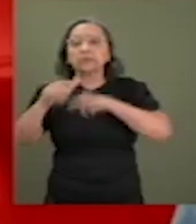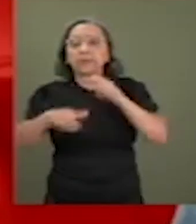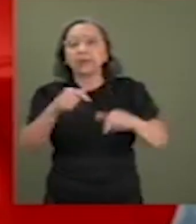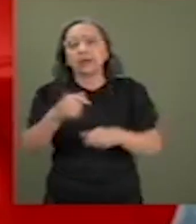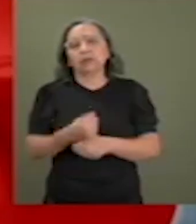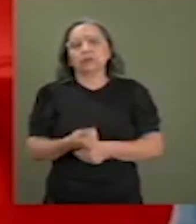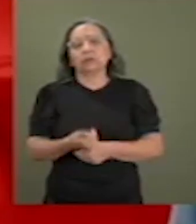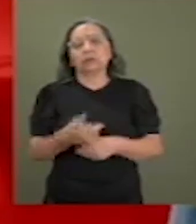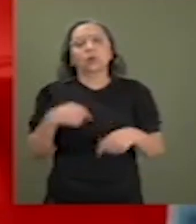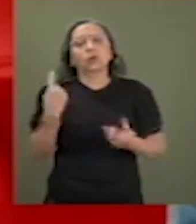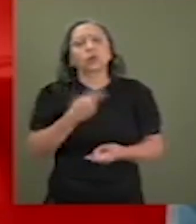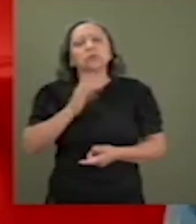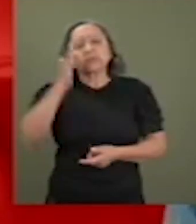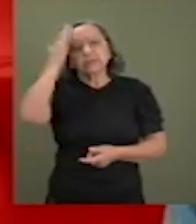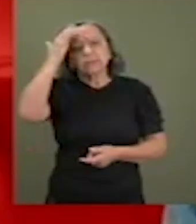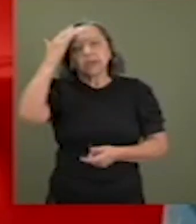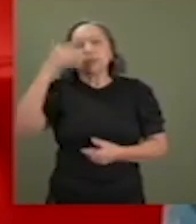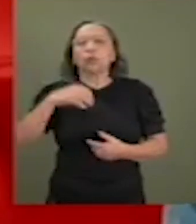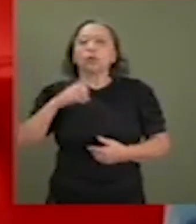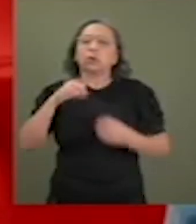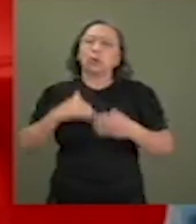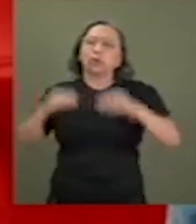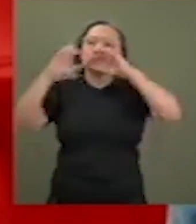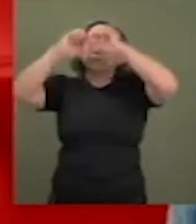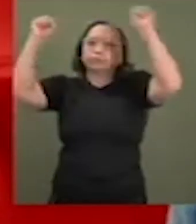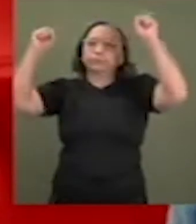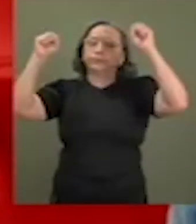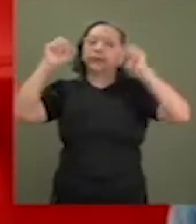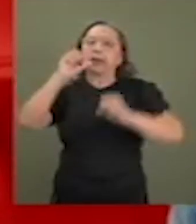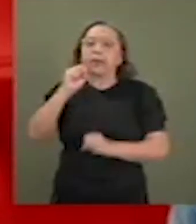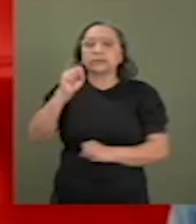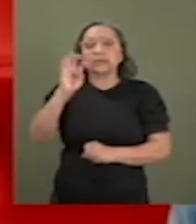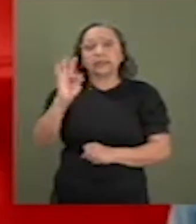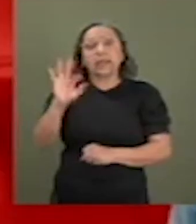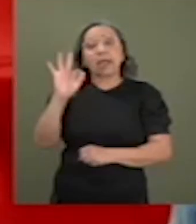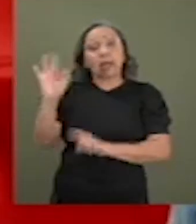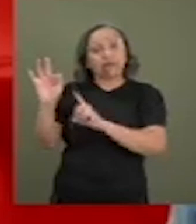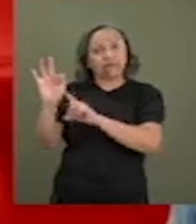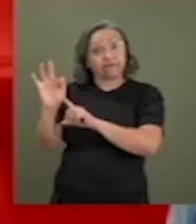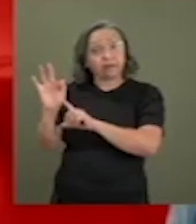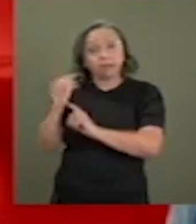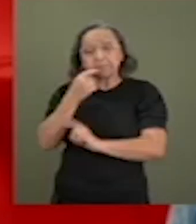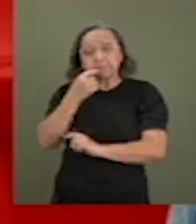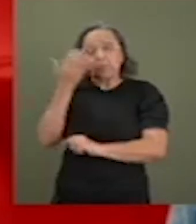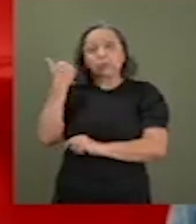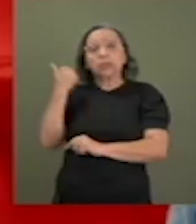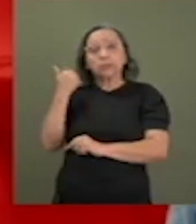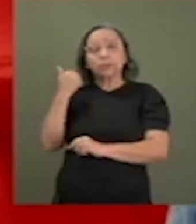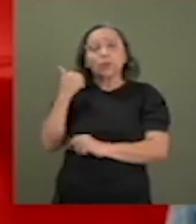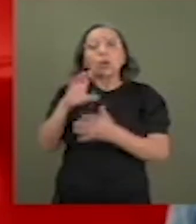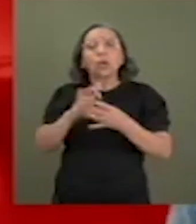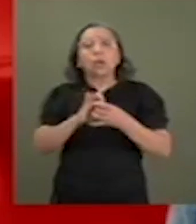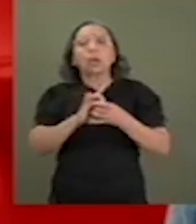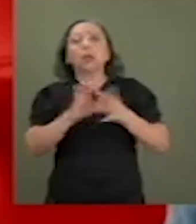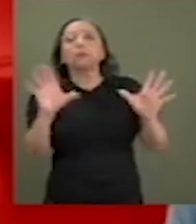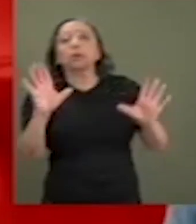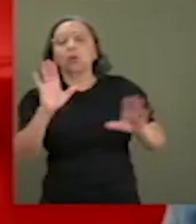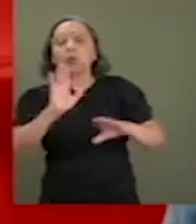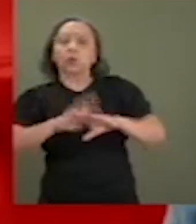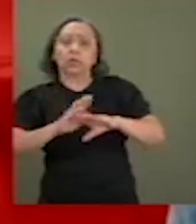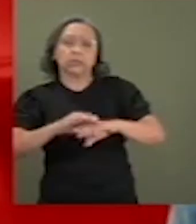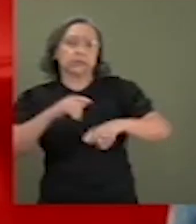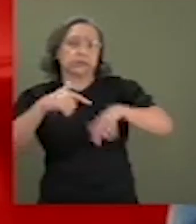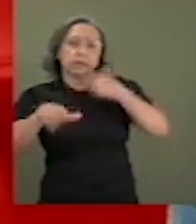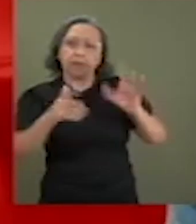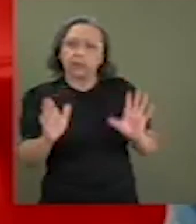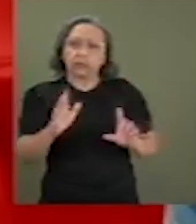Como sabemos, o Supremo Tribunal Federal, o STF, recentemente liberou essa prática. O